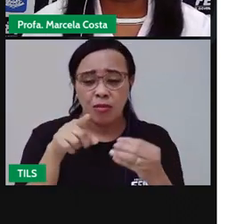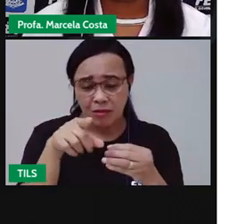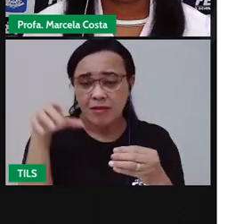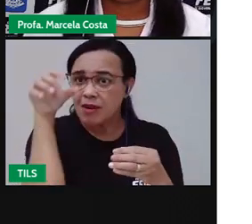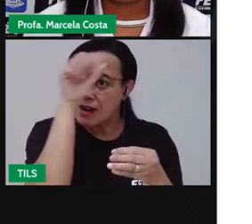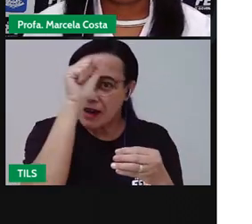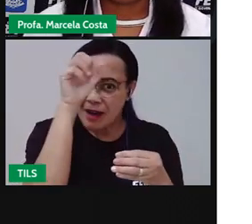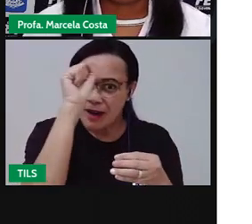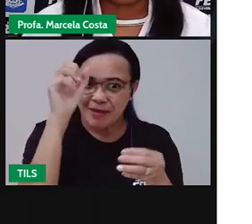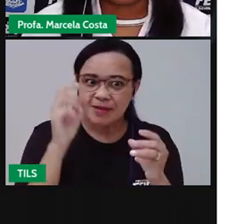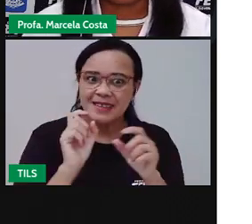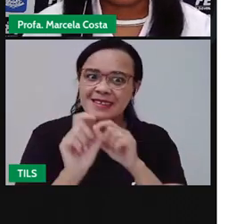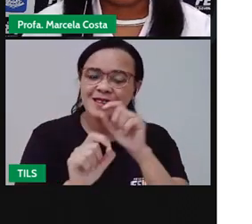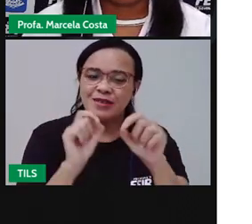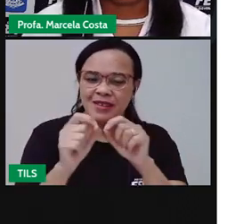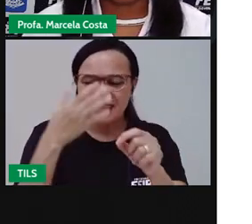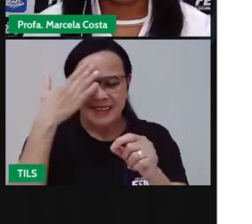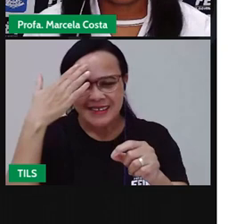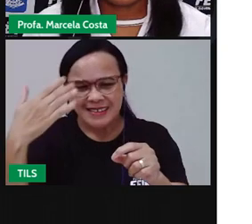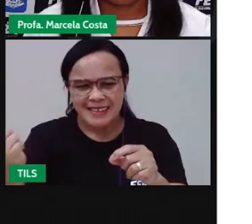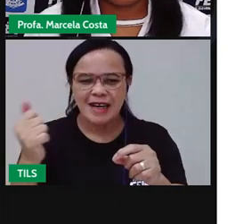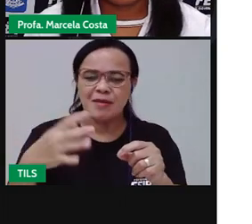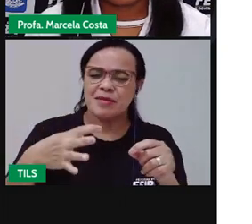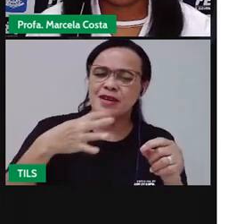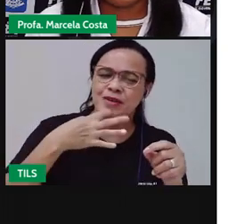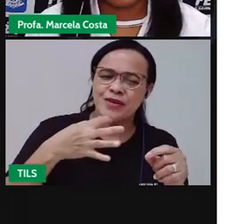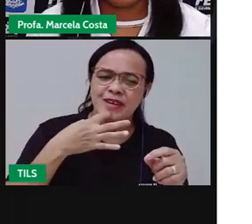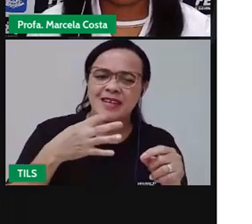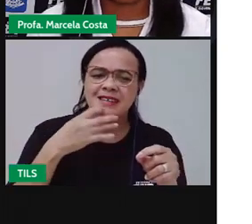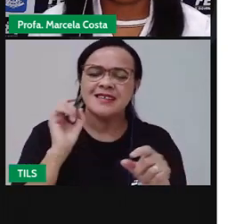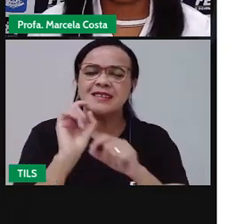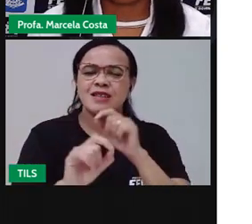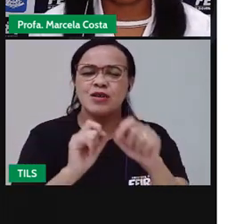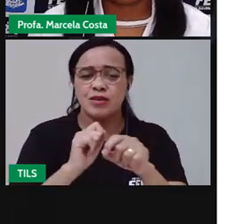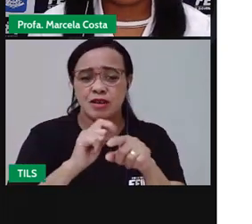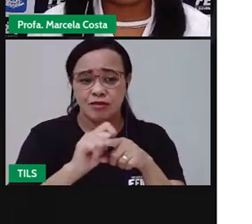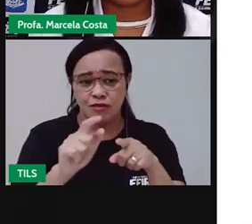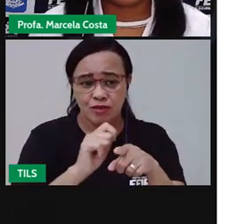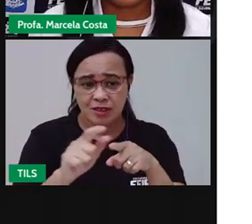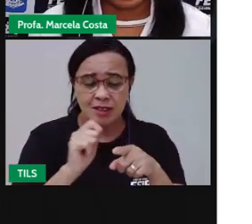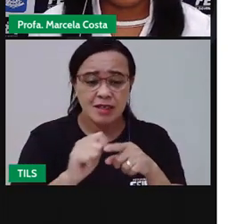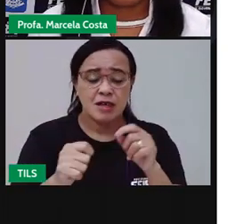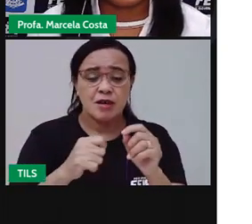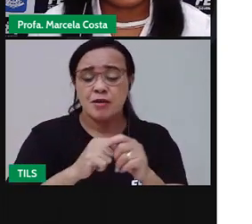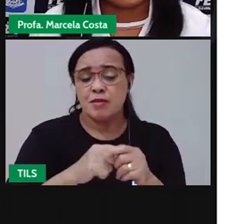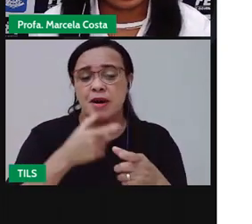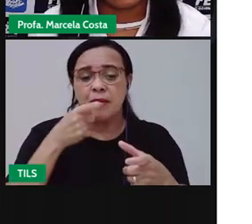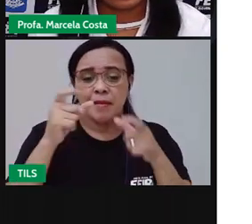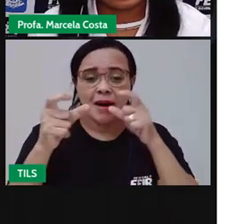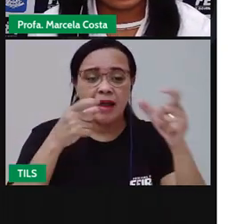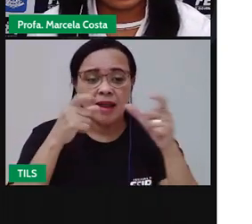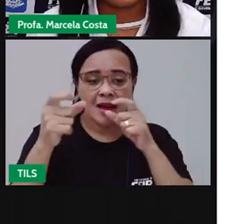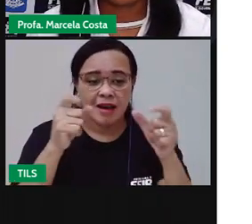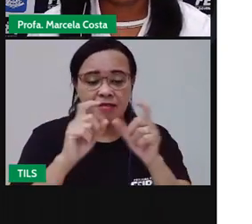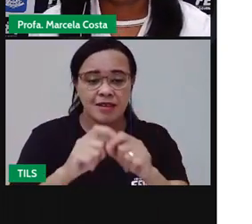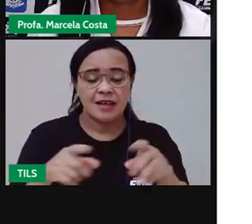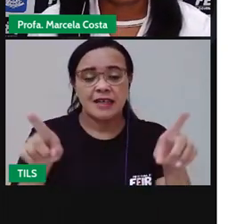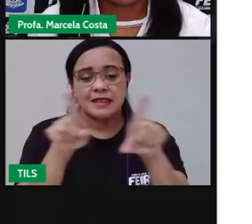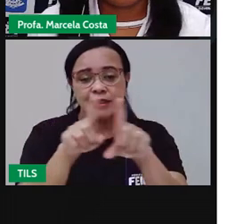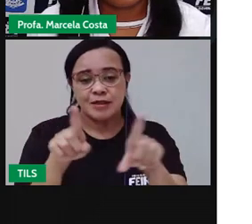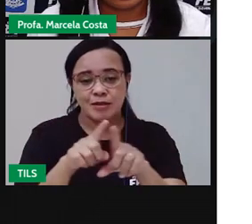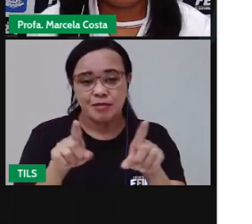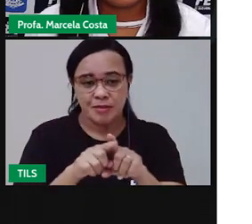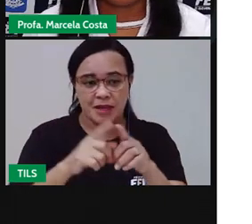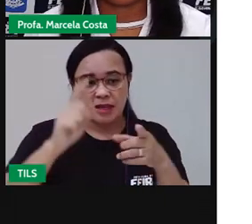os fonemas das palavras, vai reconhecer a representação escrita